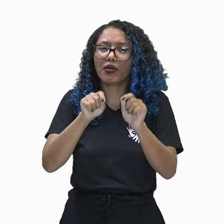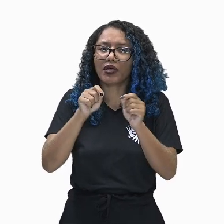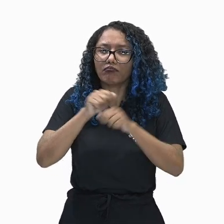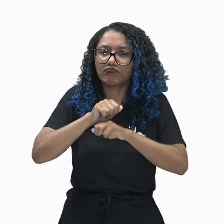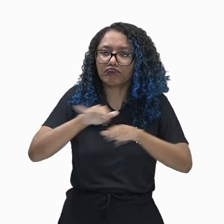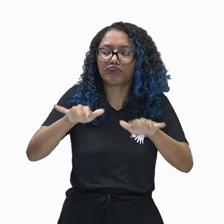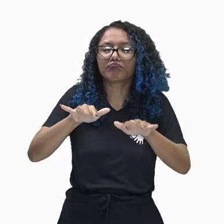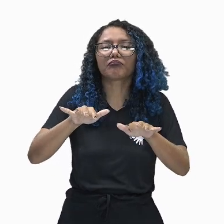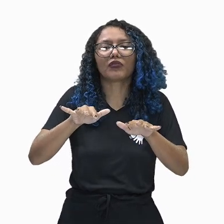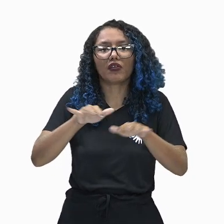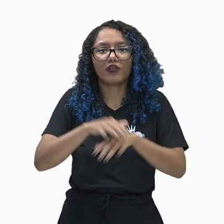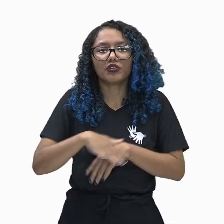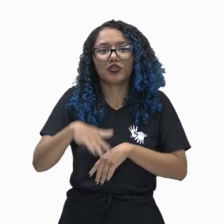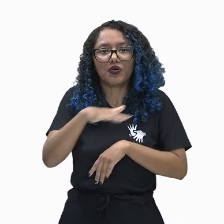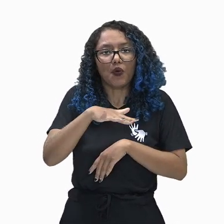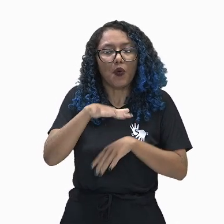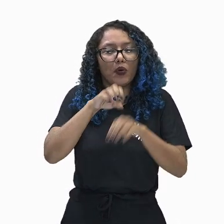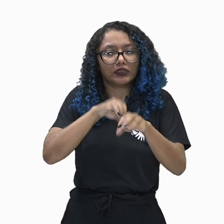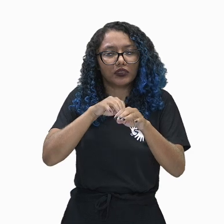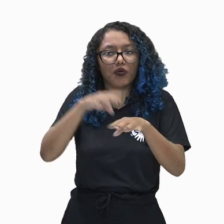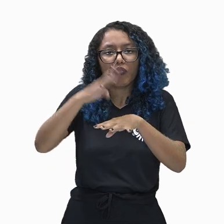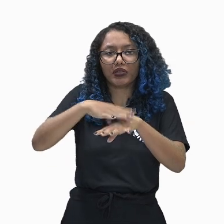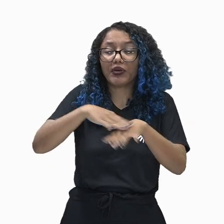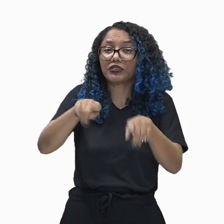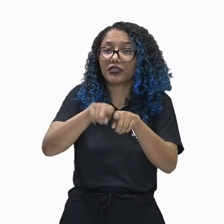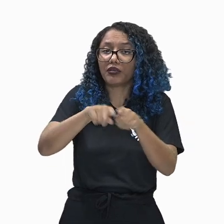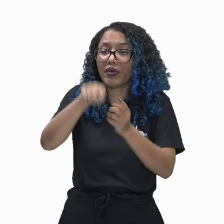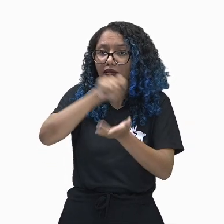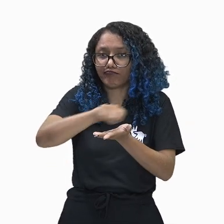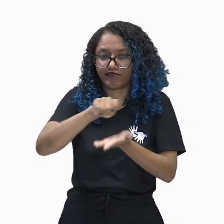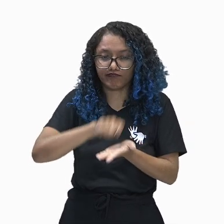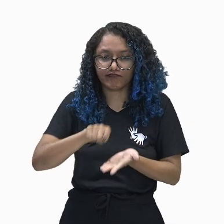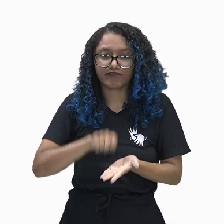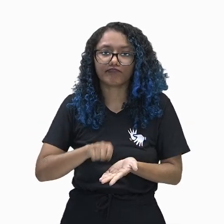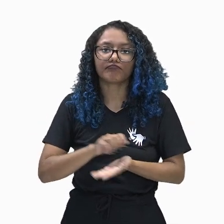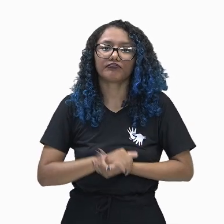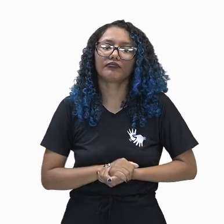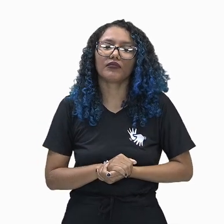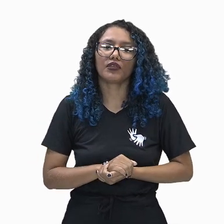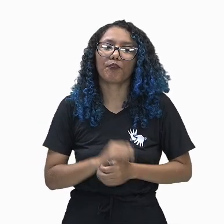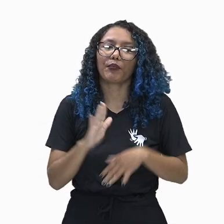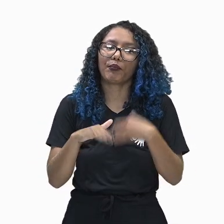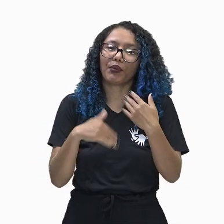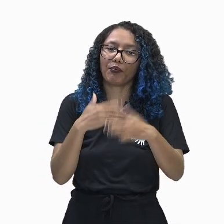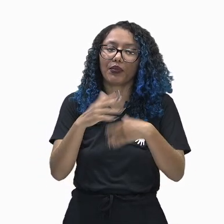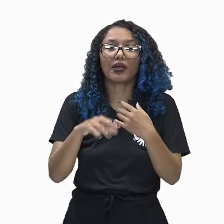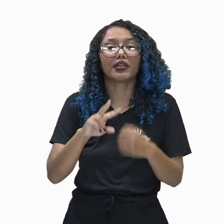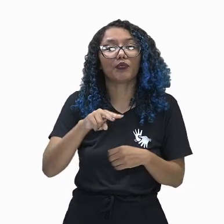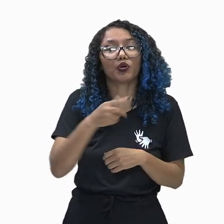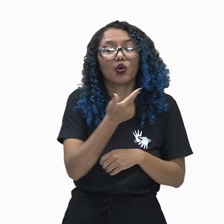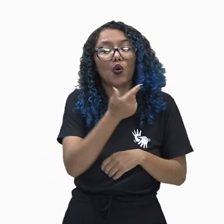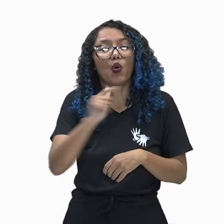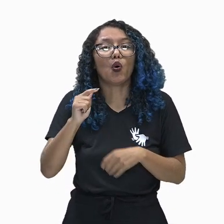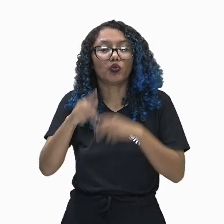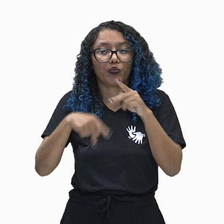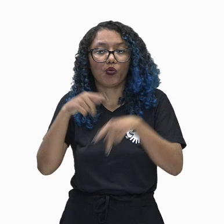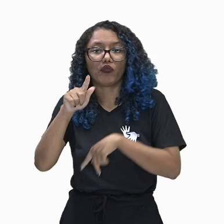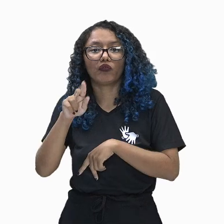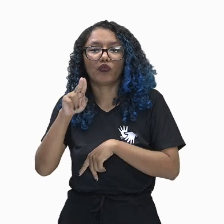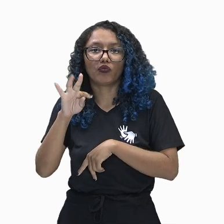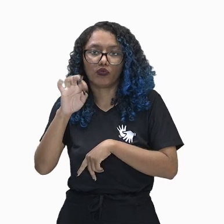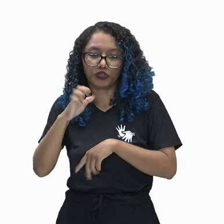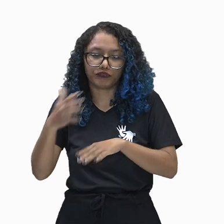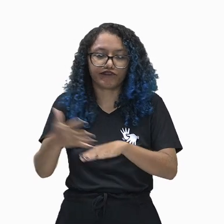escrita. Lembra aí o nome da escrita? A escrita cuneiforme. Depois foram dominados pelos povos Guti,